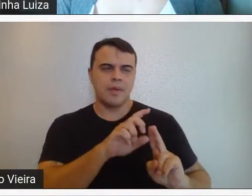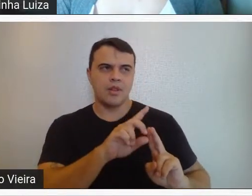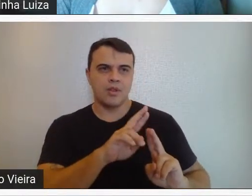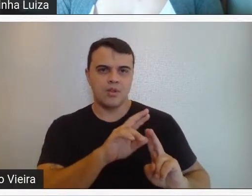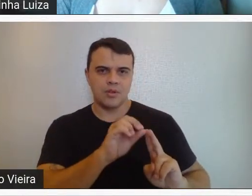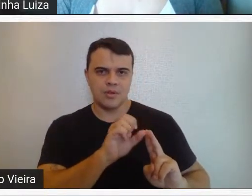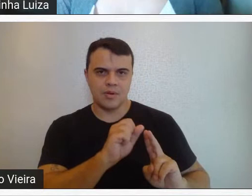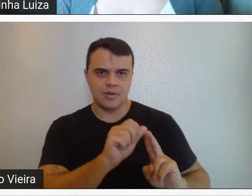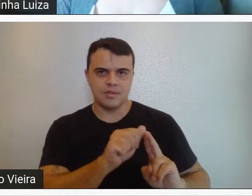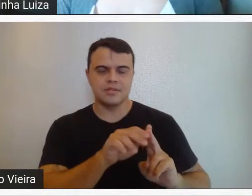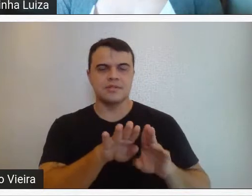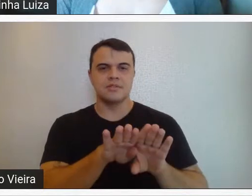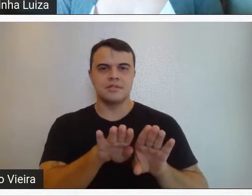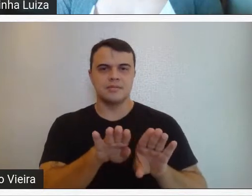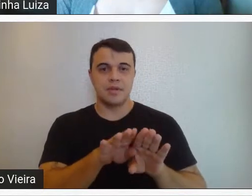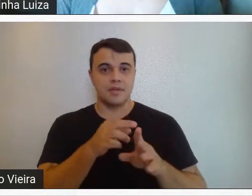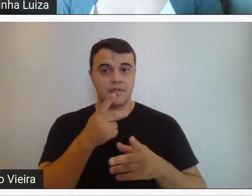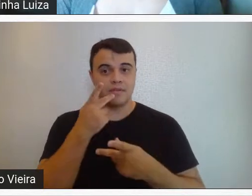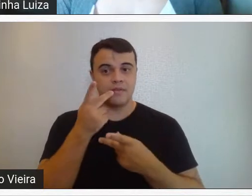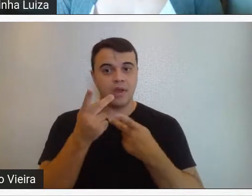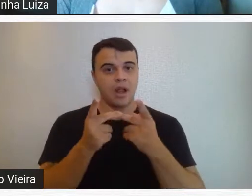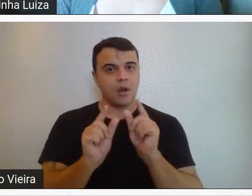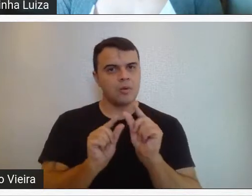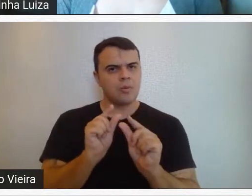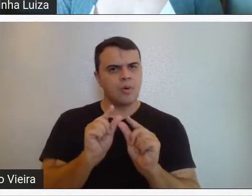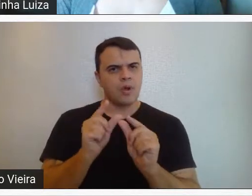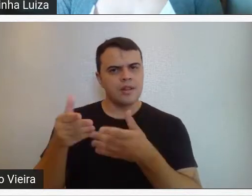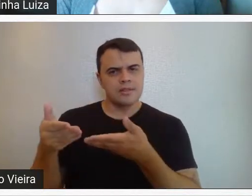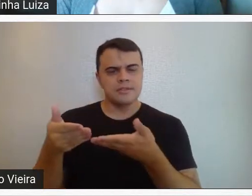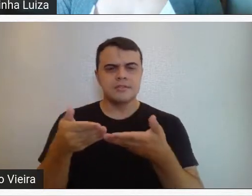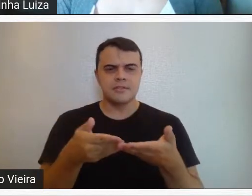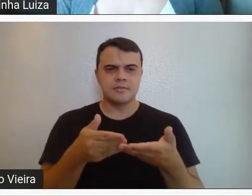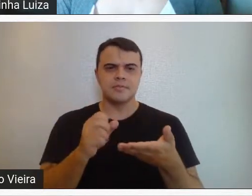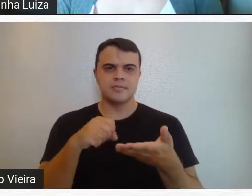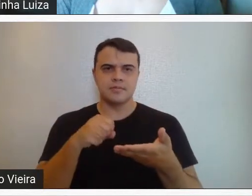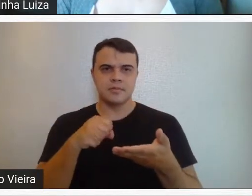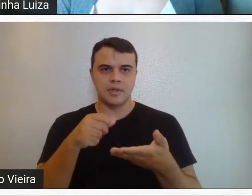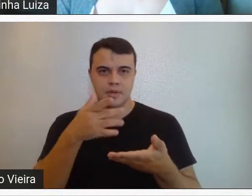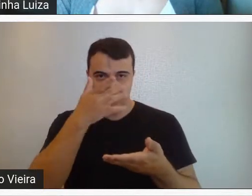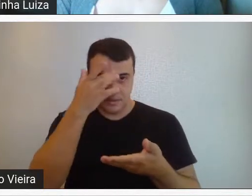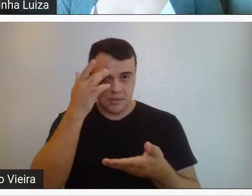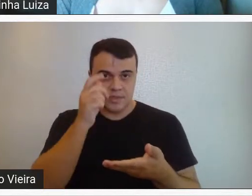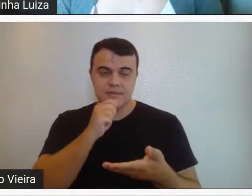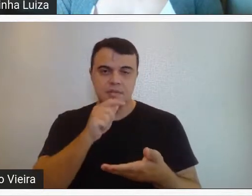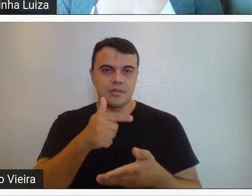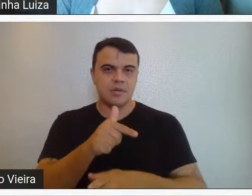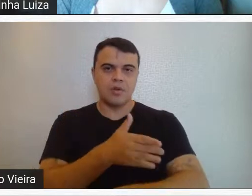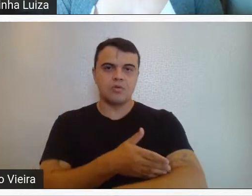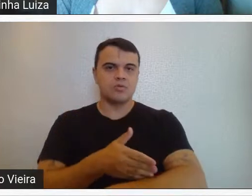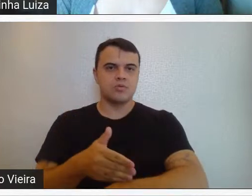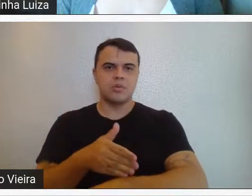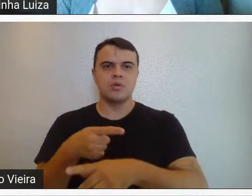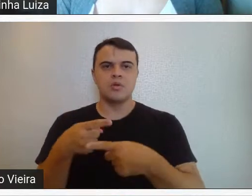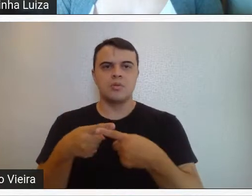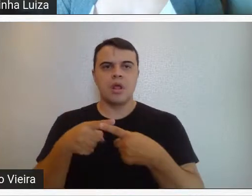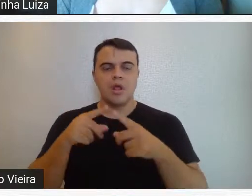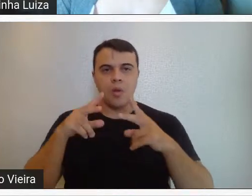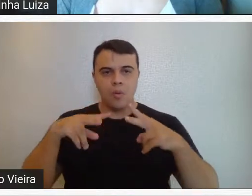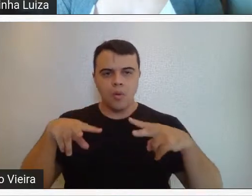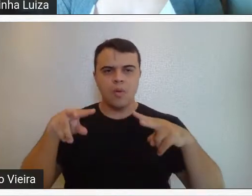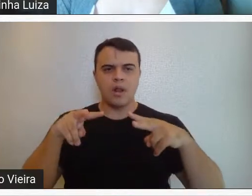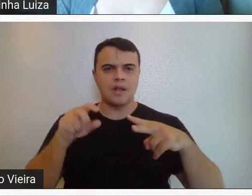Pedrosa, fala um pouco da recepção, que o público ainda não estava habituado mesmo, porque o olhar